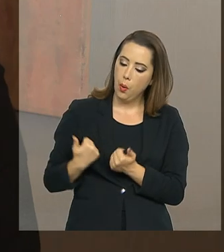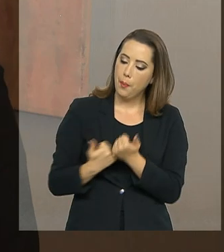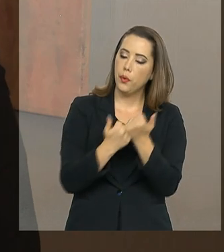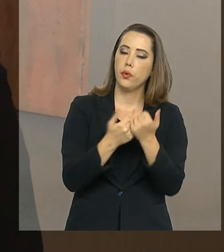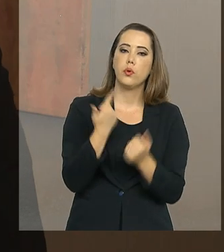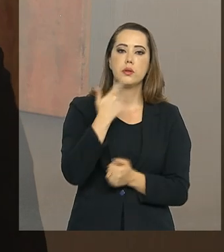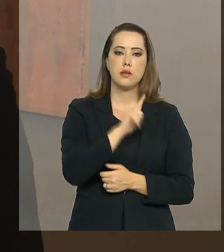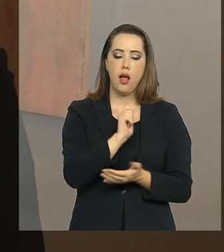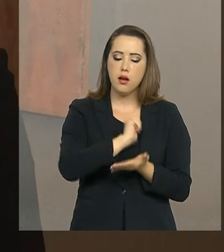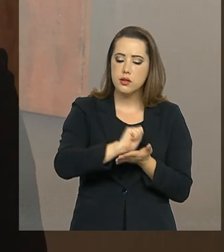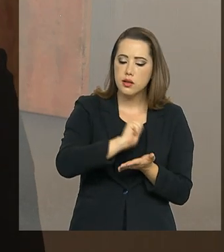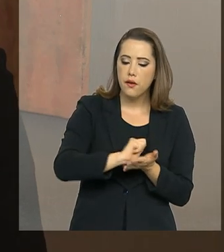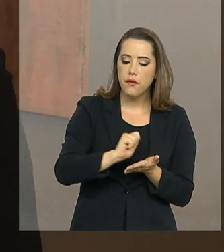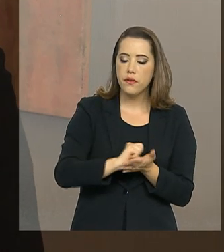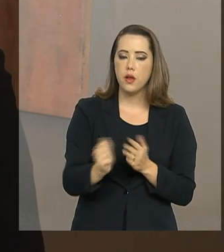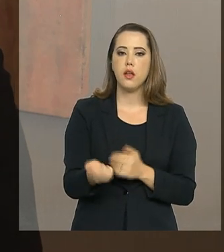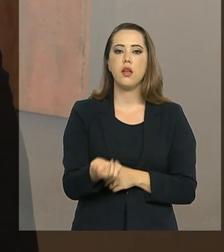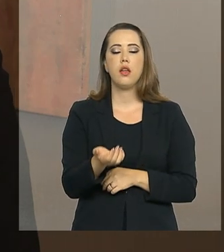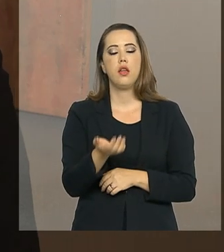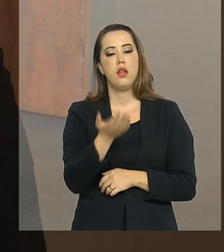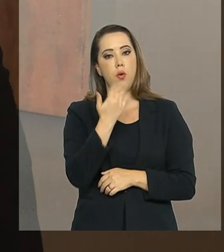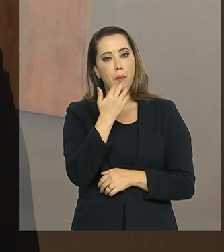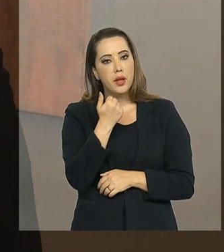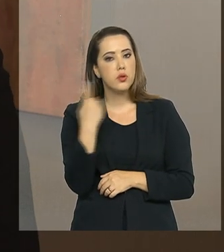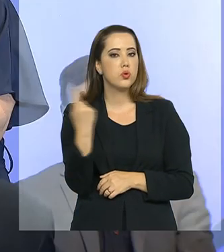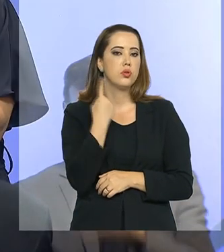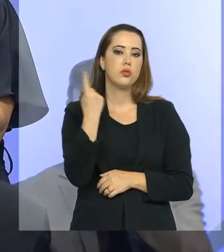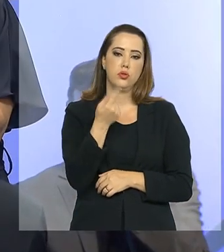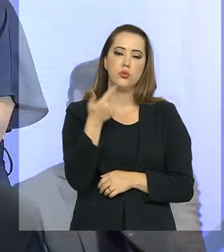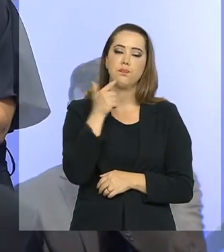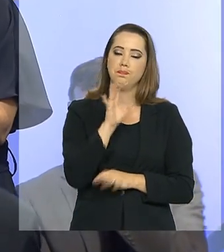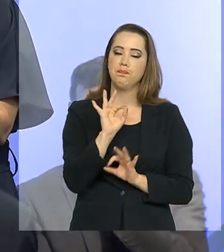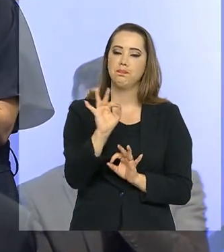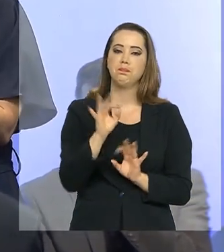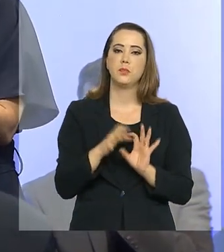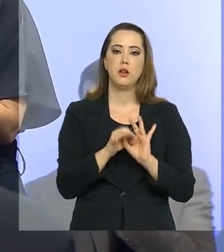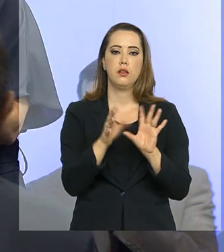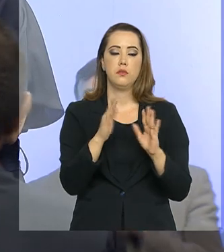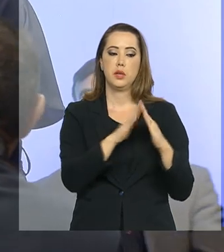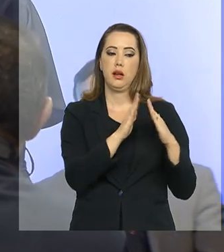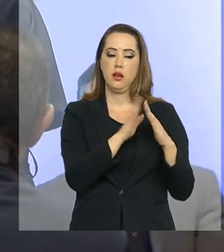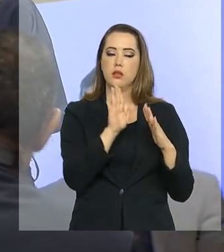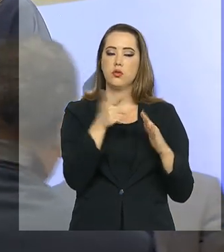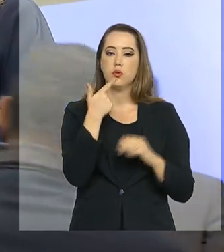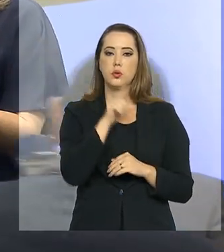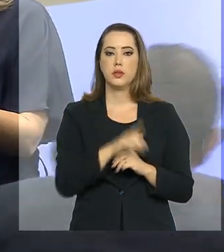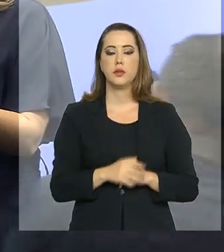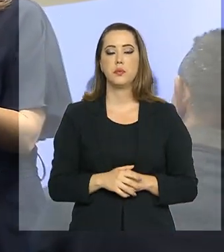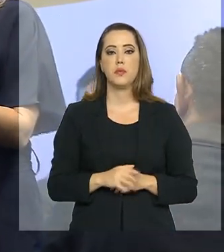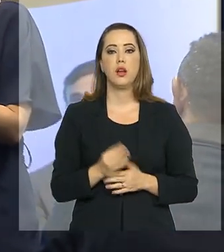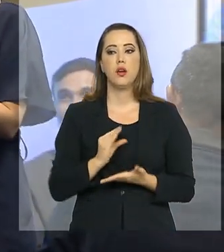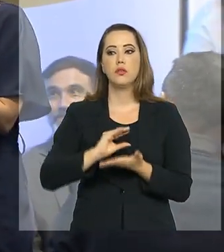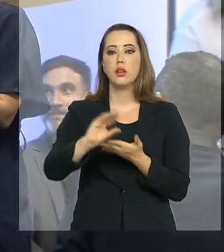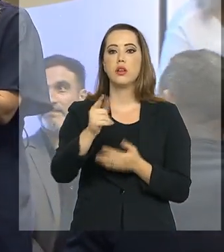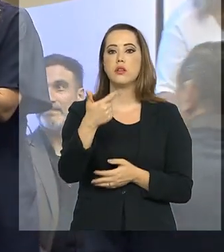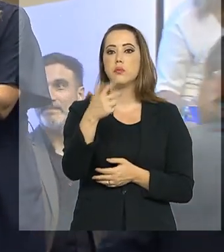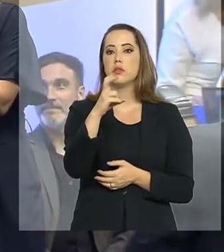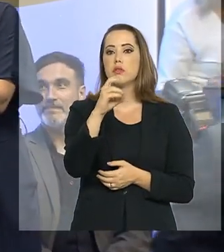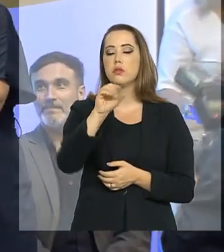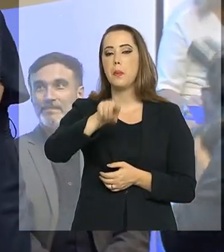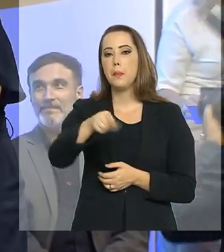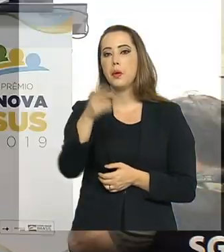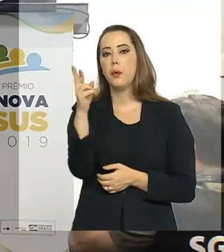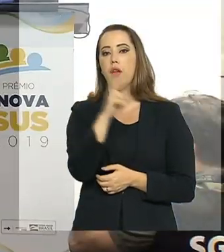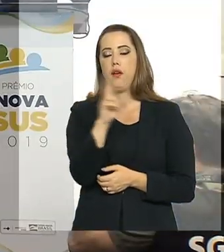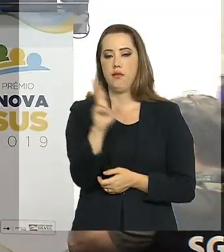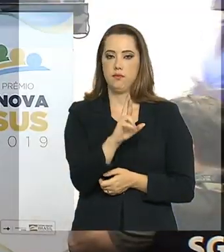consegue escrever, consegue voltar para casa já com essa função recuperada. Cada iniciativa premiada vai receber 250 mil reais. Os